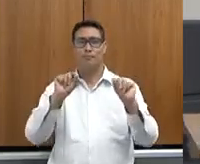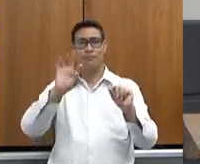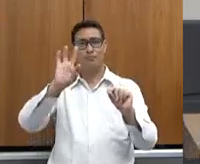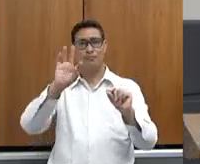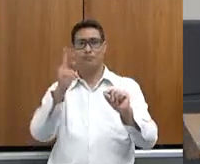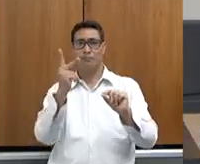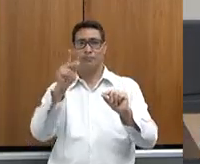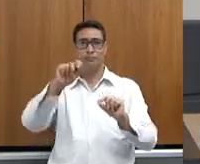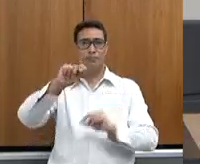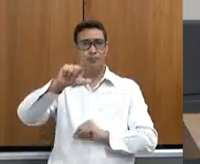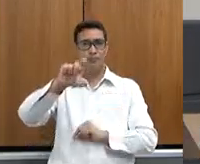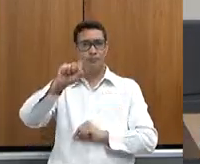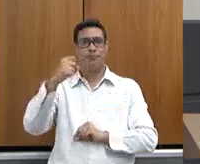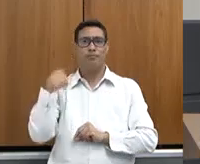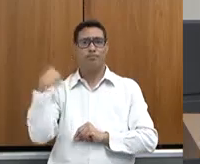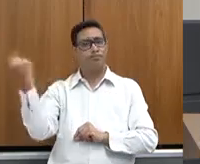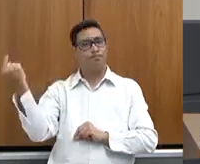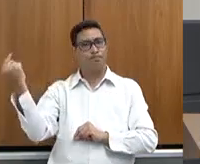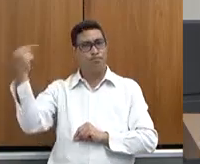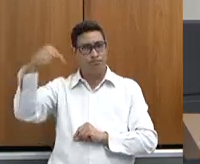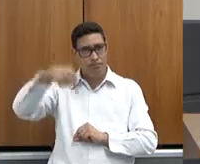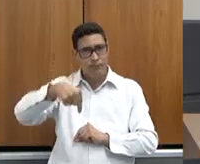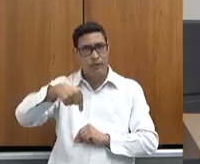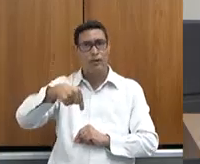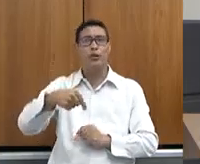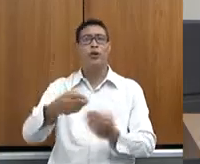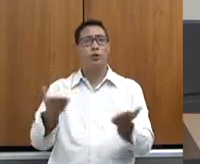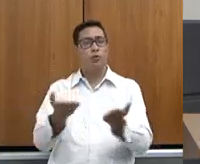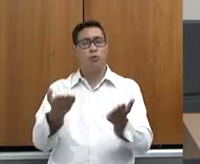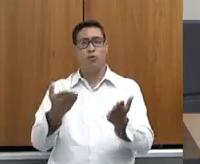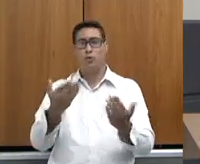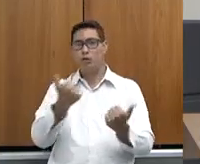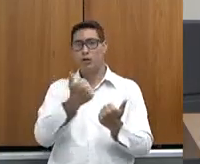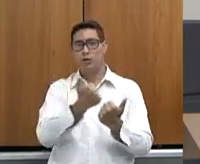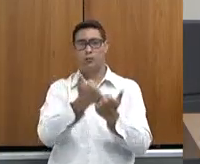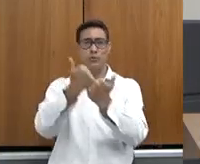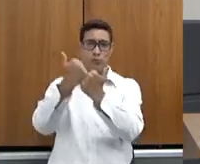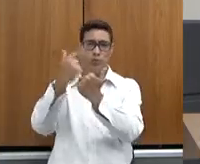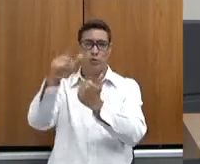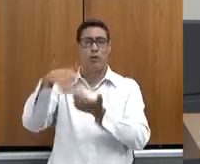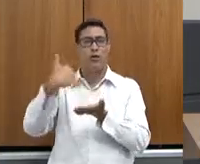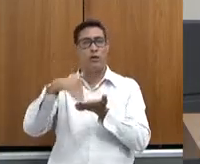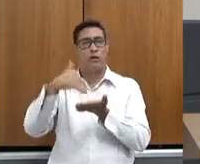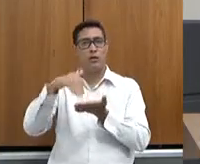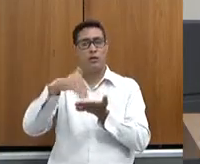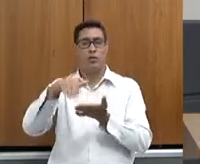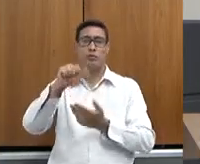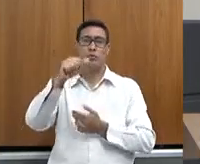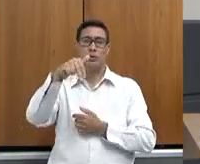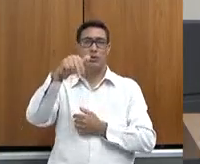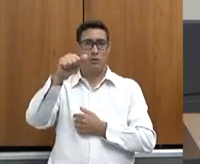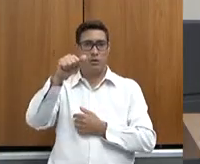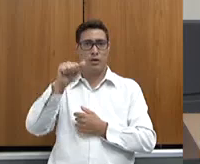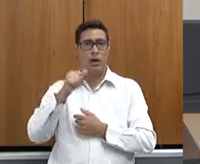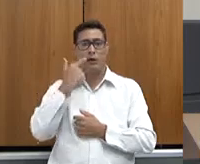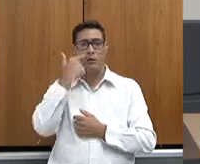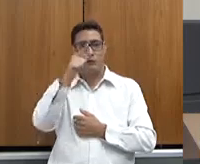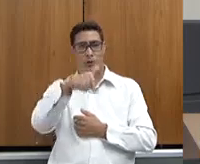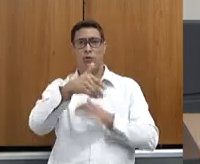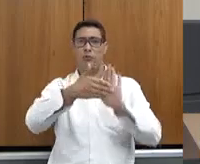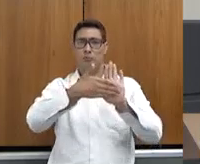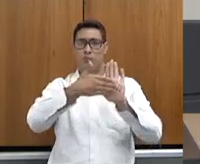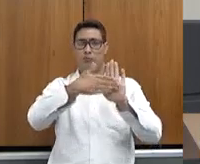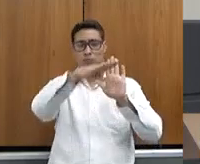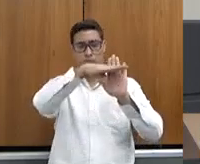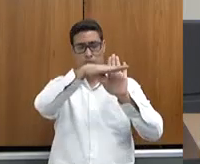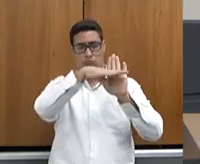aqui substituindo inicialmente a nossa secretária Ana Valentim. Eu vejo aqui uma pauta que, desde